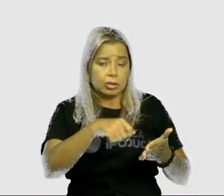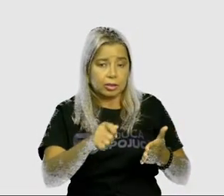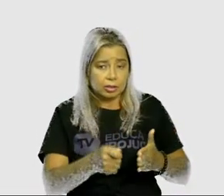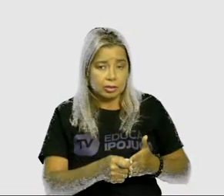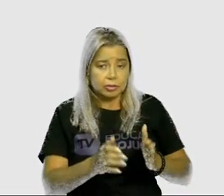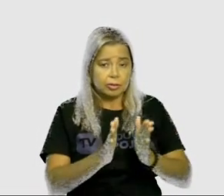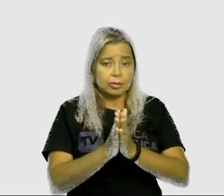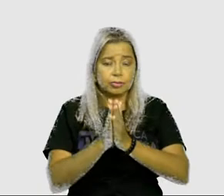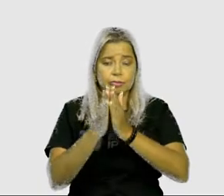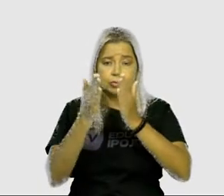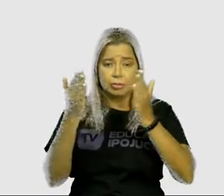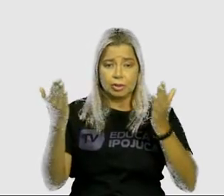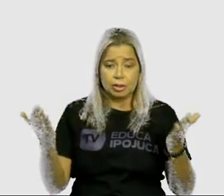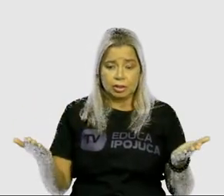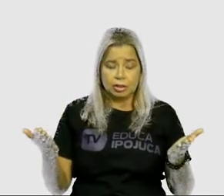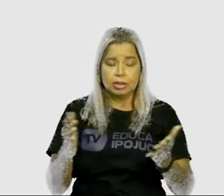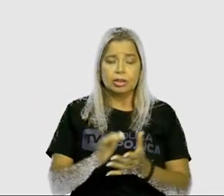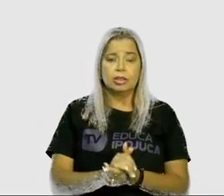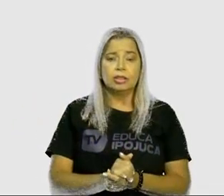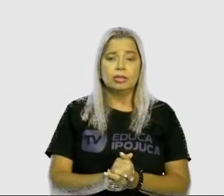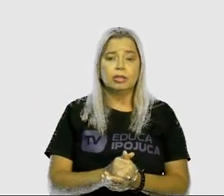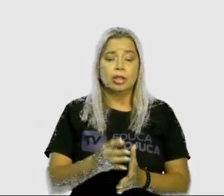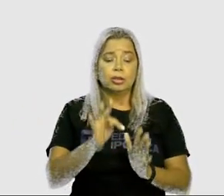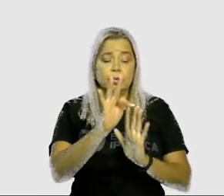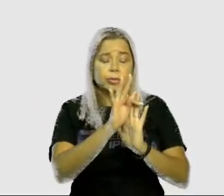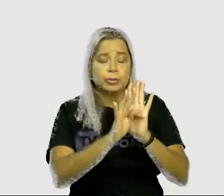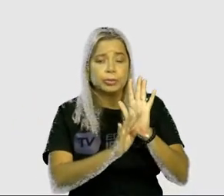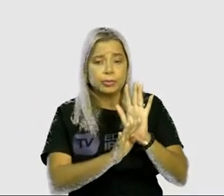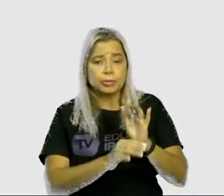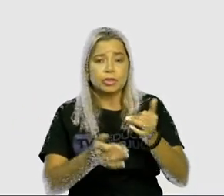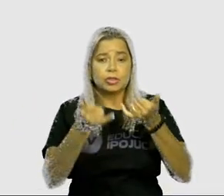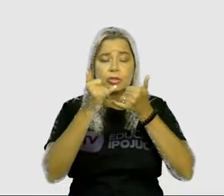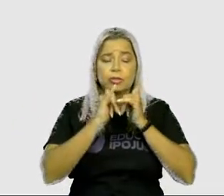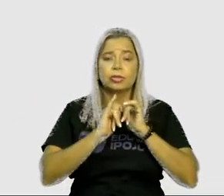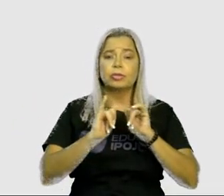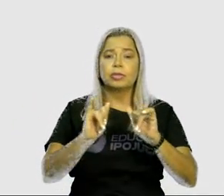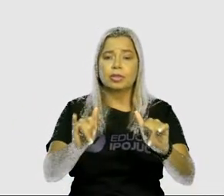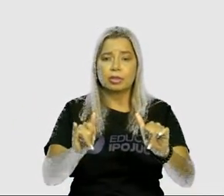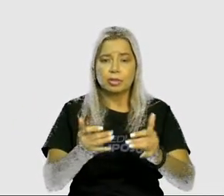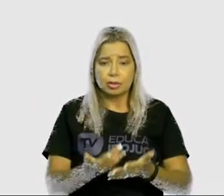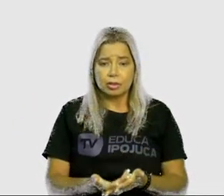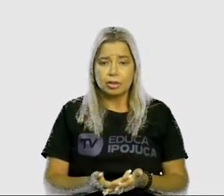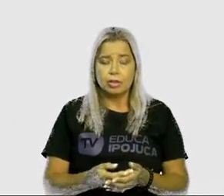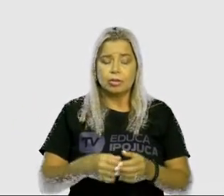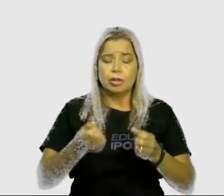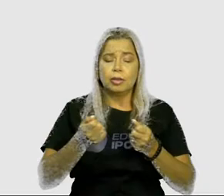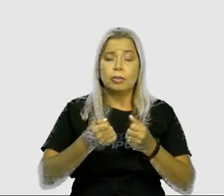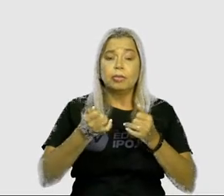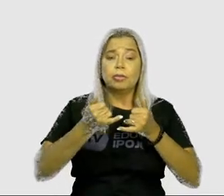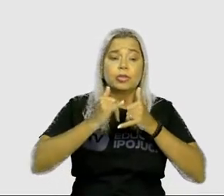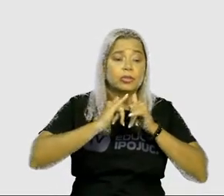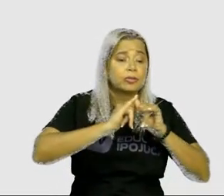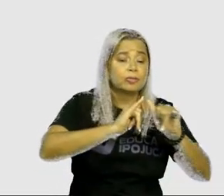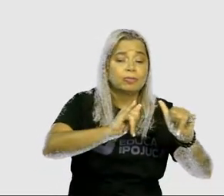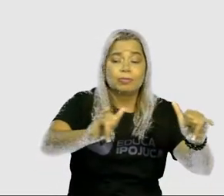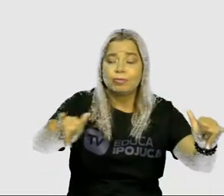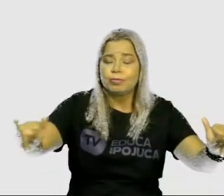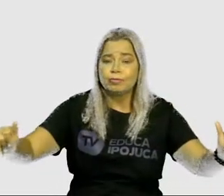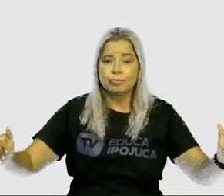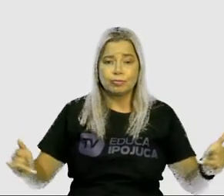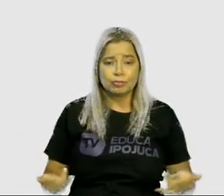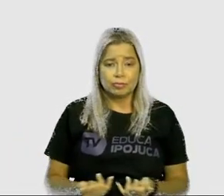tipo de texto, um informativo, onde você poderia publicar, divulgar em um outdoor,